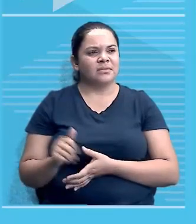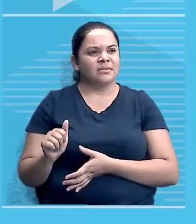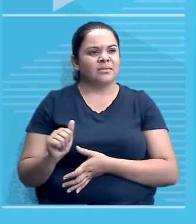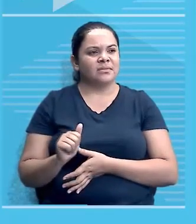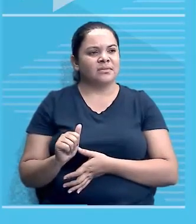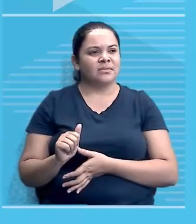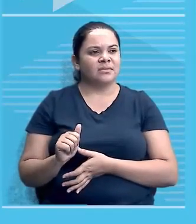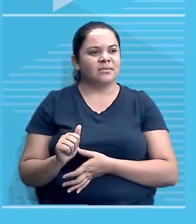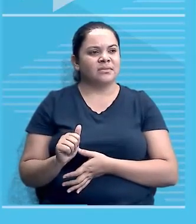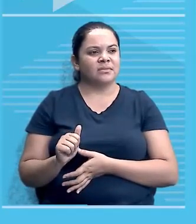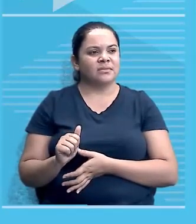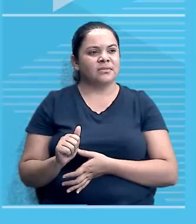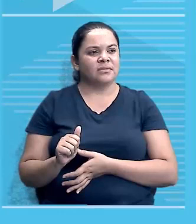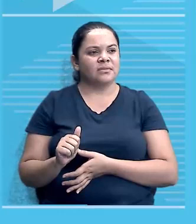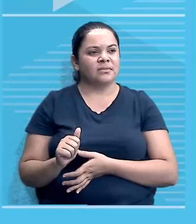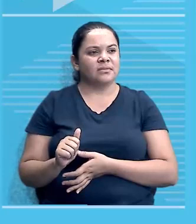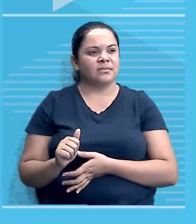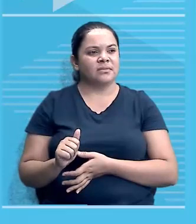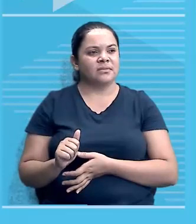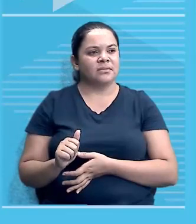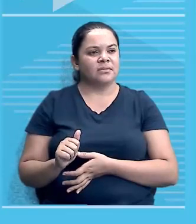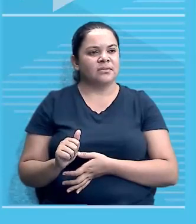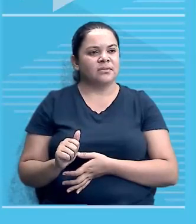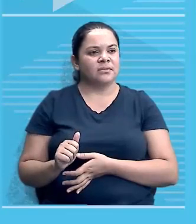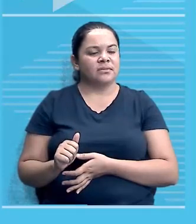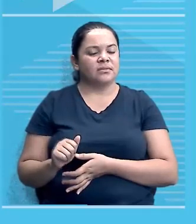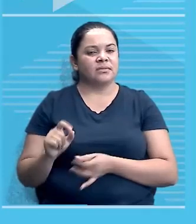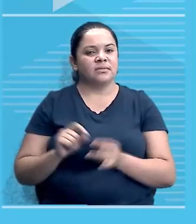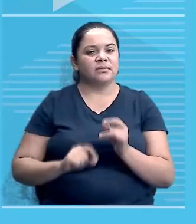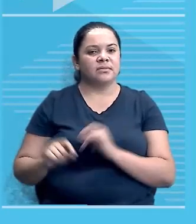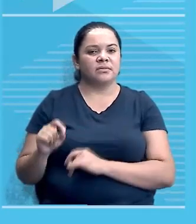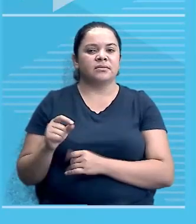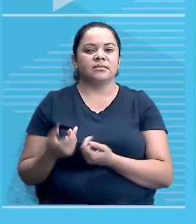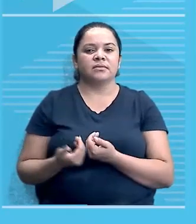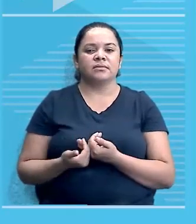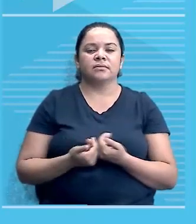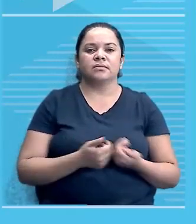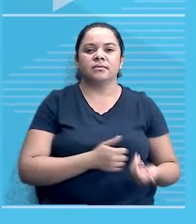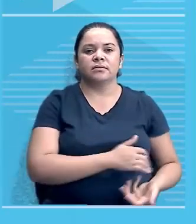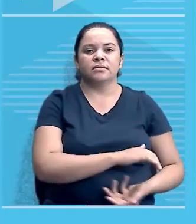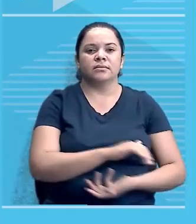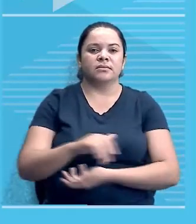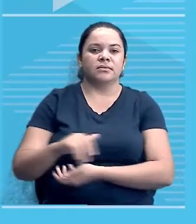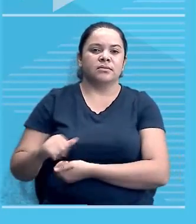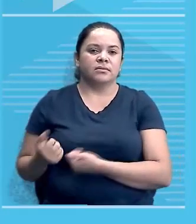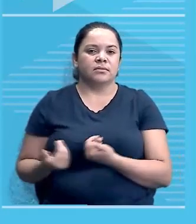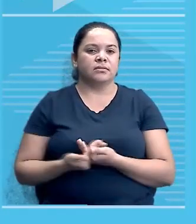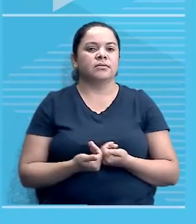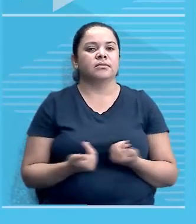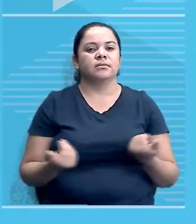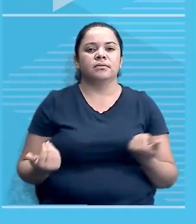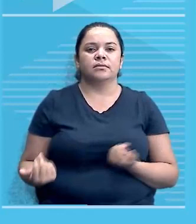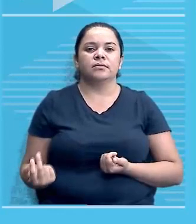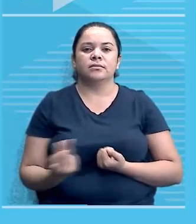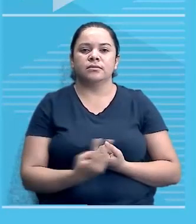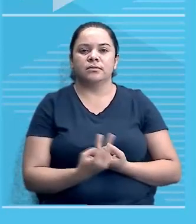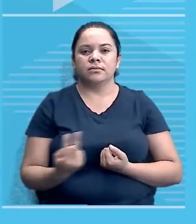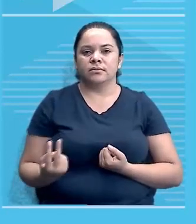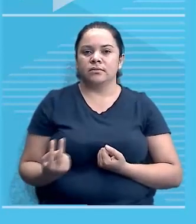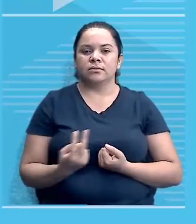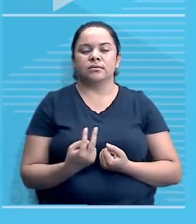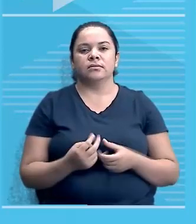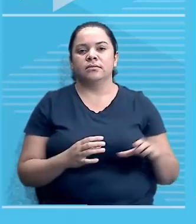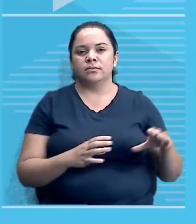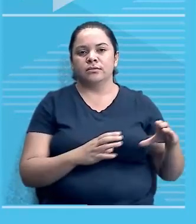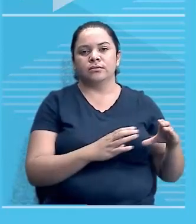A, diz o seguinte, a divisão do mundo em dois blocos ideológicos